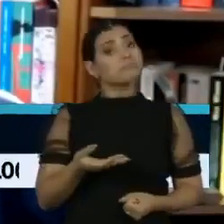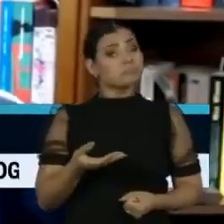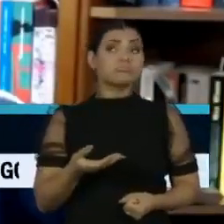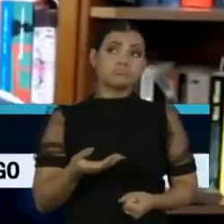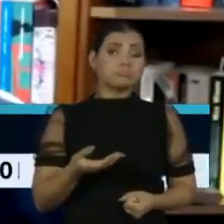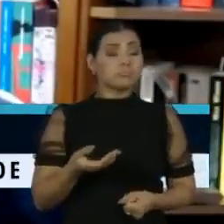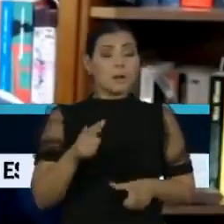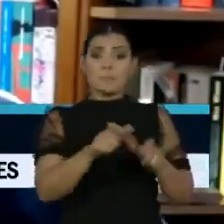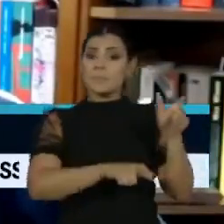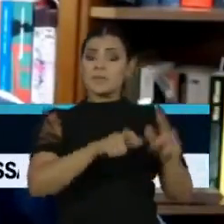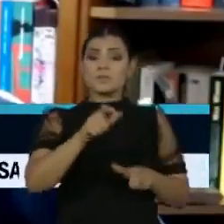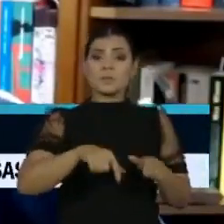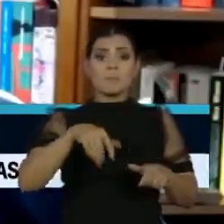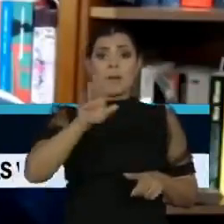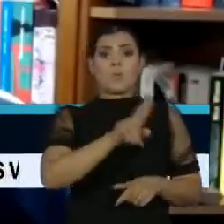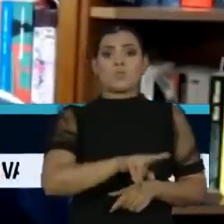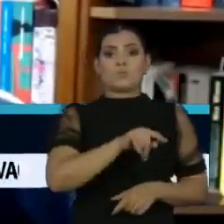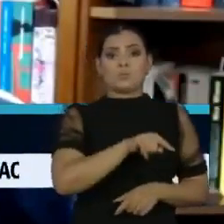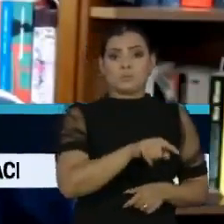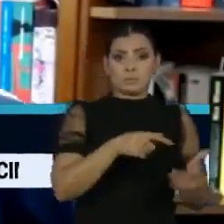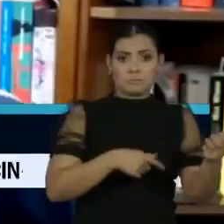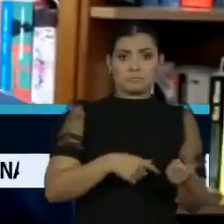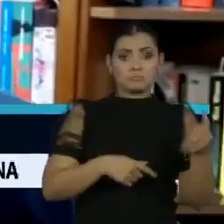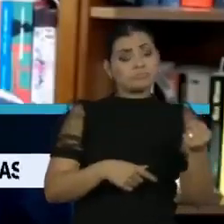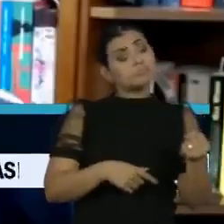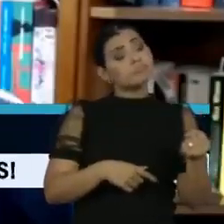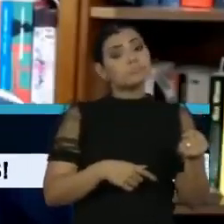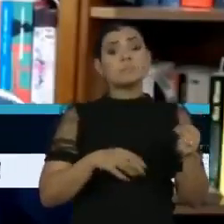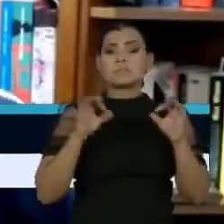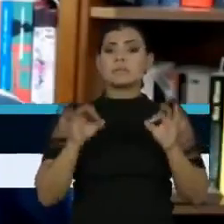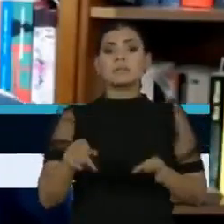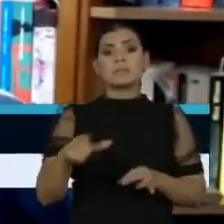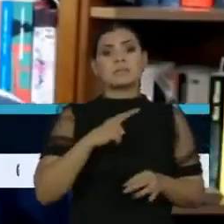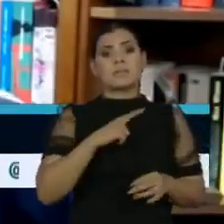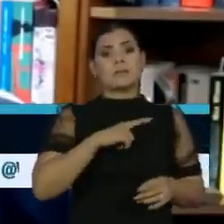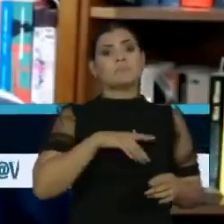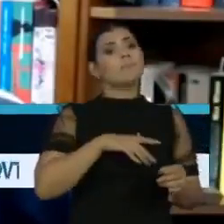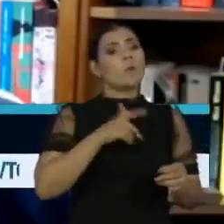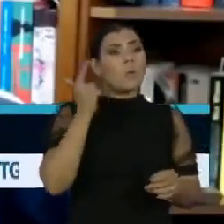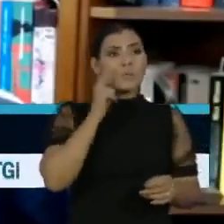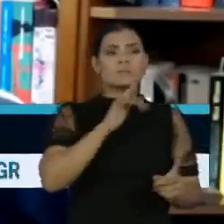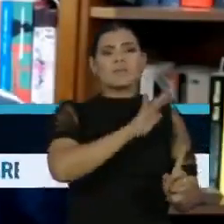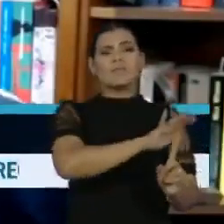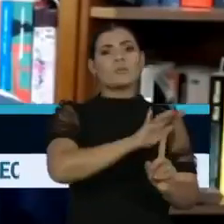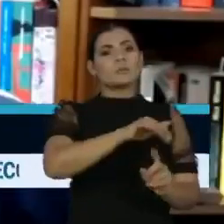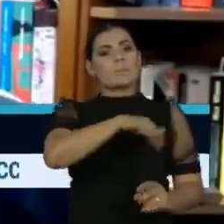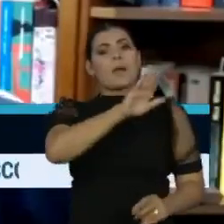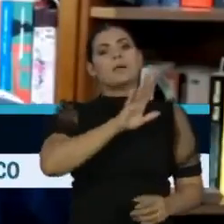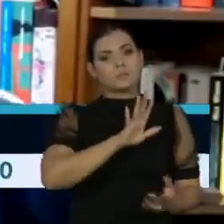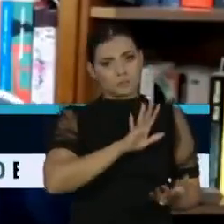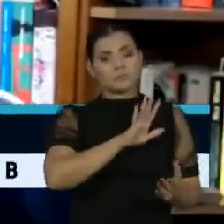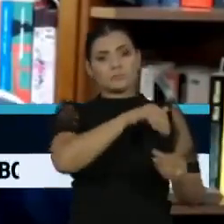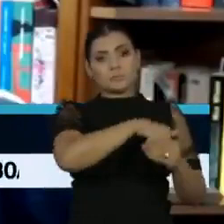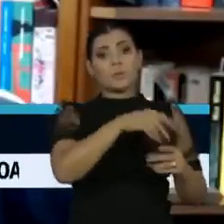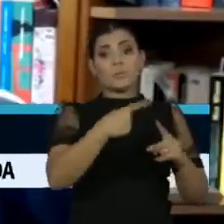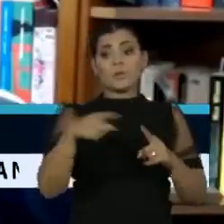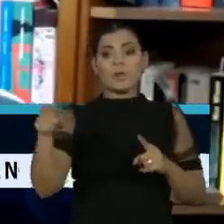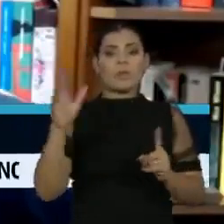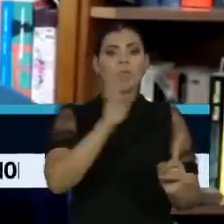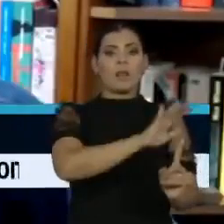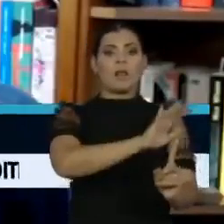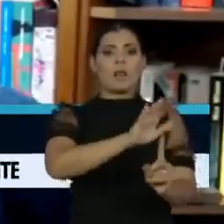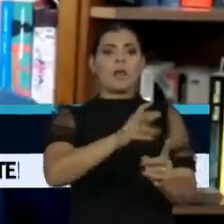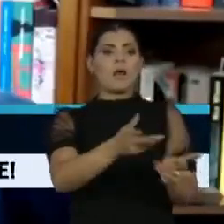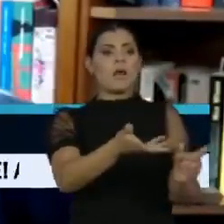sido mais marcante, certamente ele tende a ter uma maior presença porque ele vem capitalizando